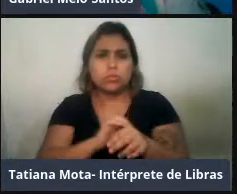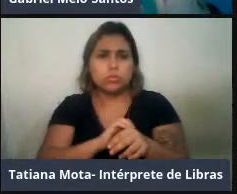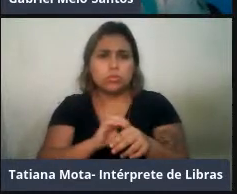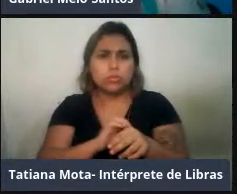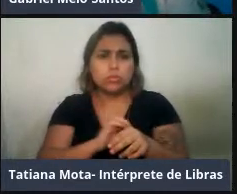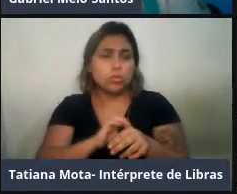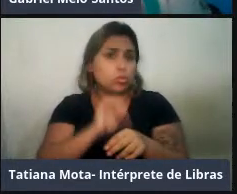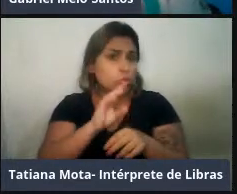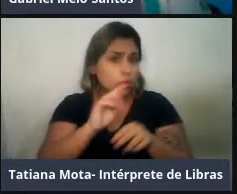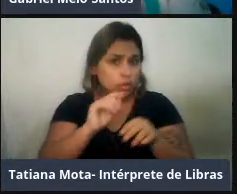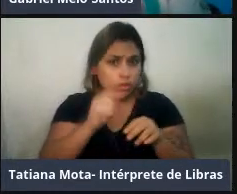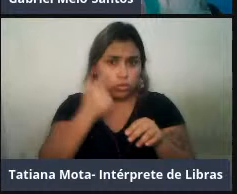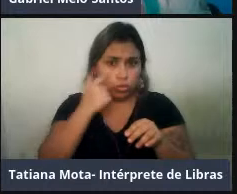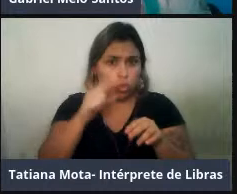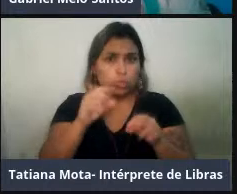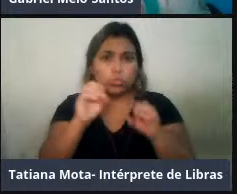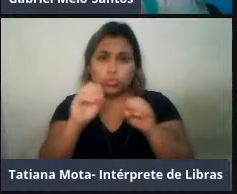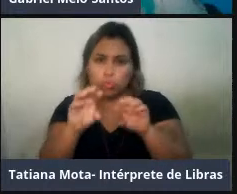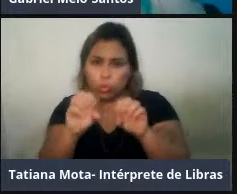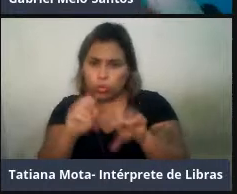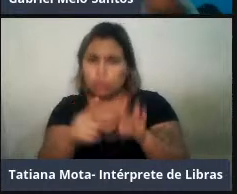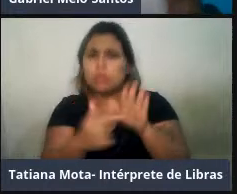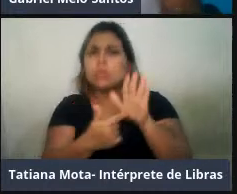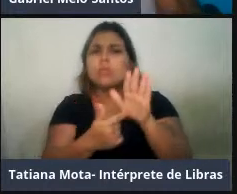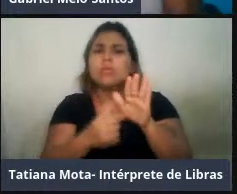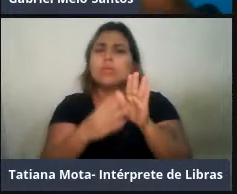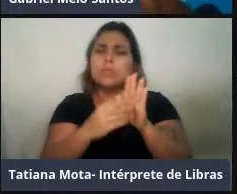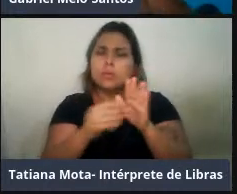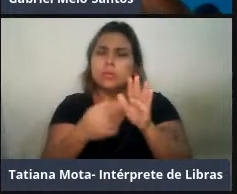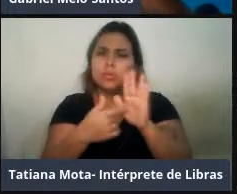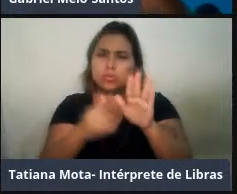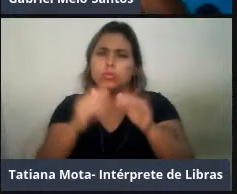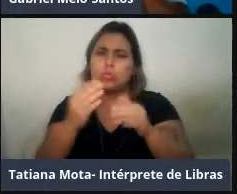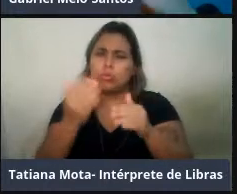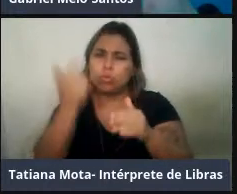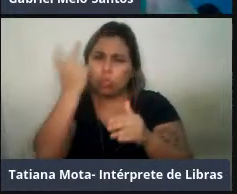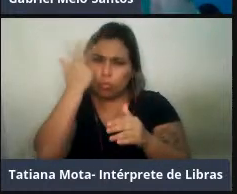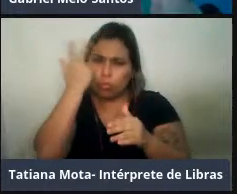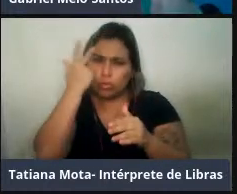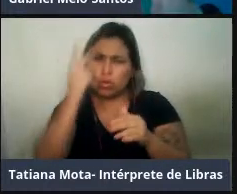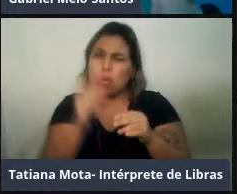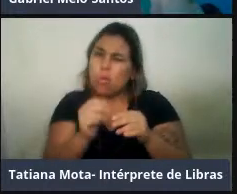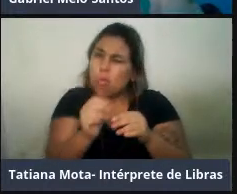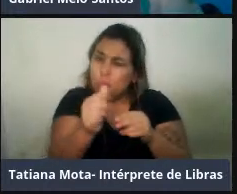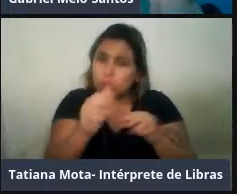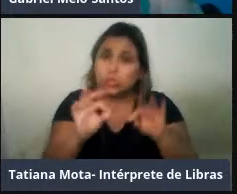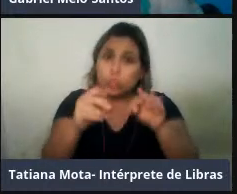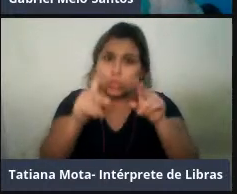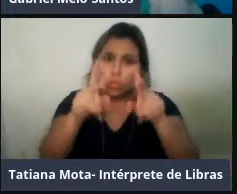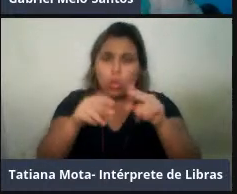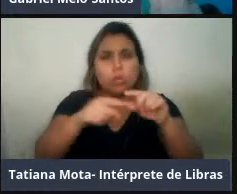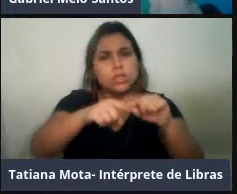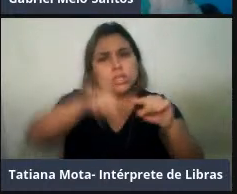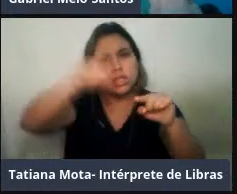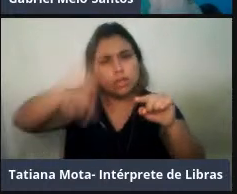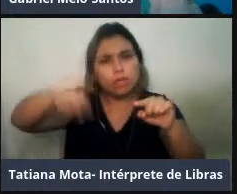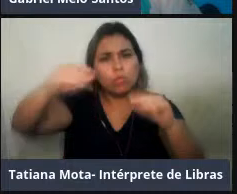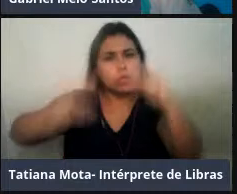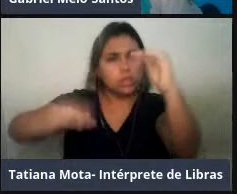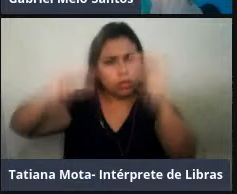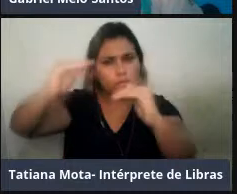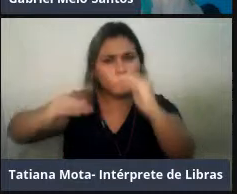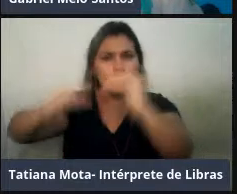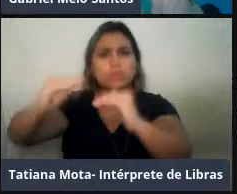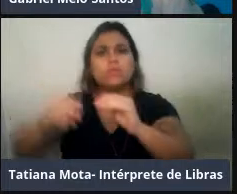mais comuns, quase todos nivelam, indicando que a gente fez uma amostragem bem completa dos sinais mais utilizados para os